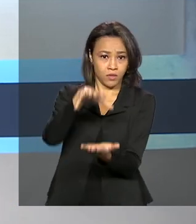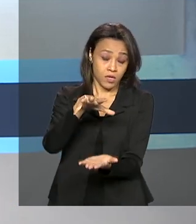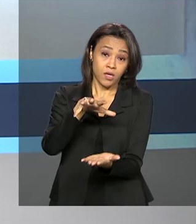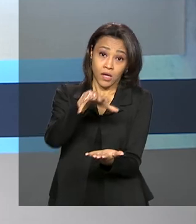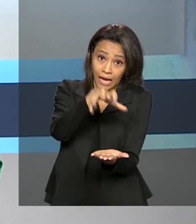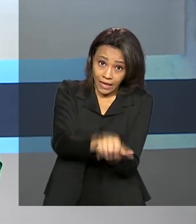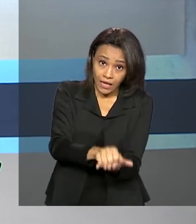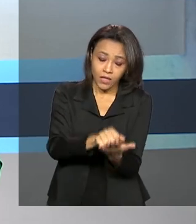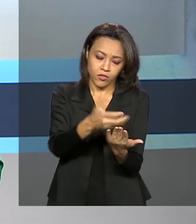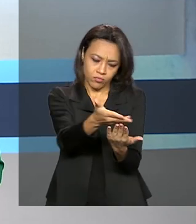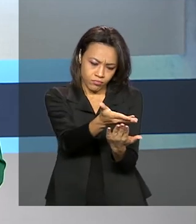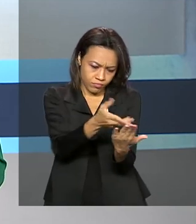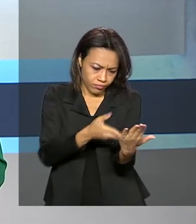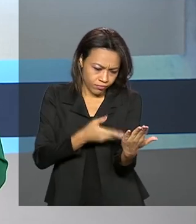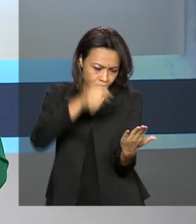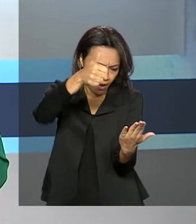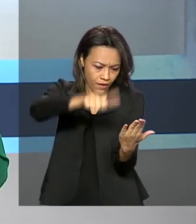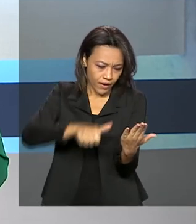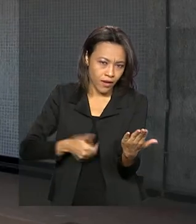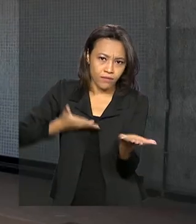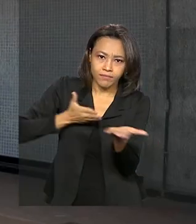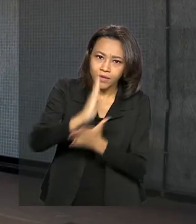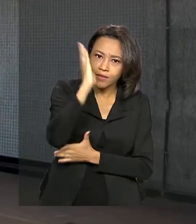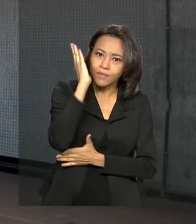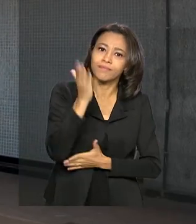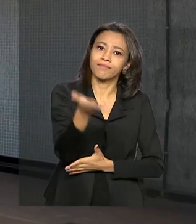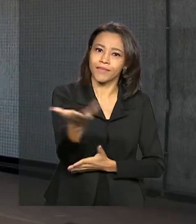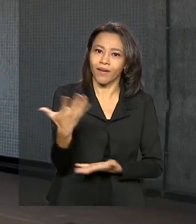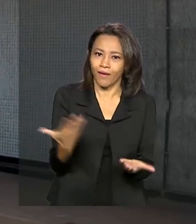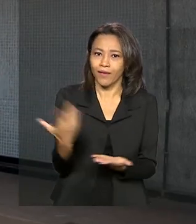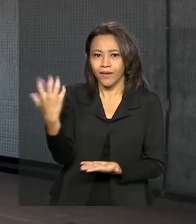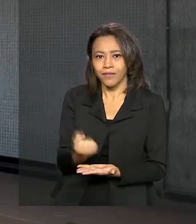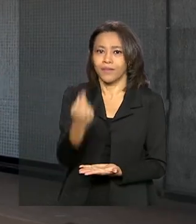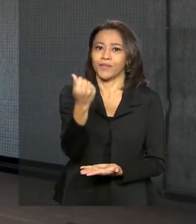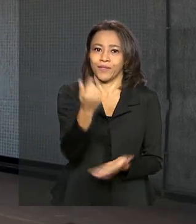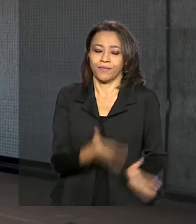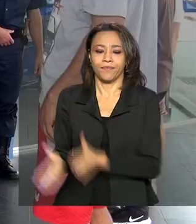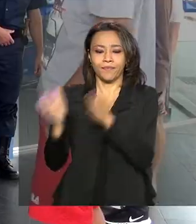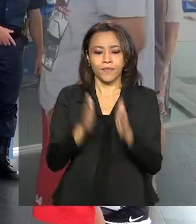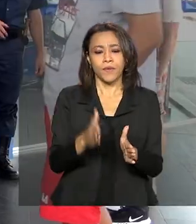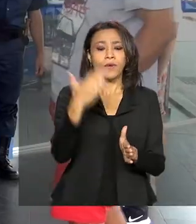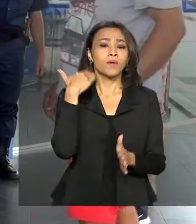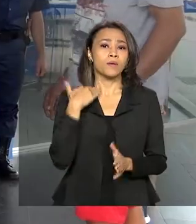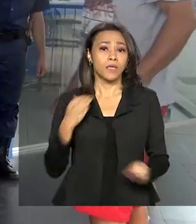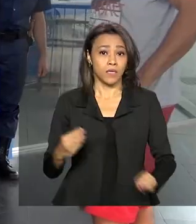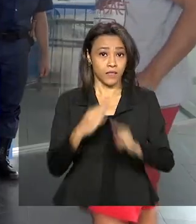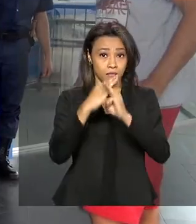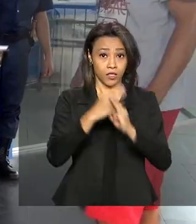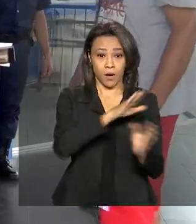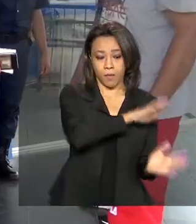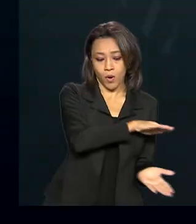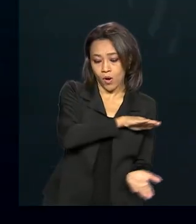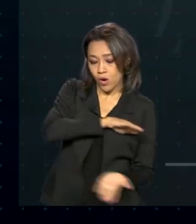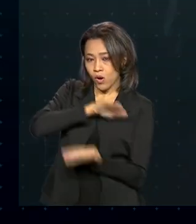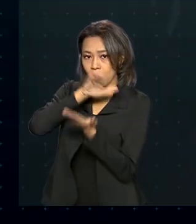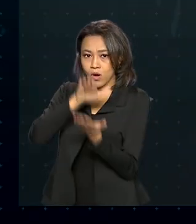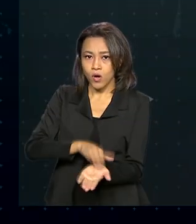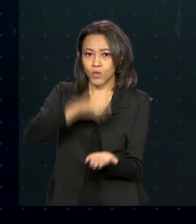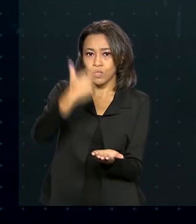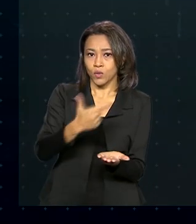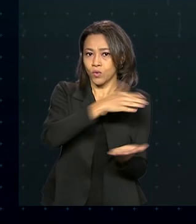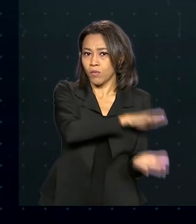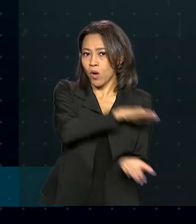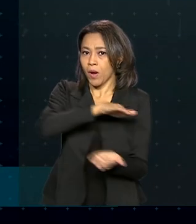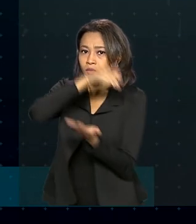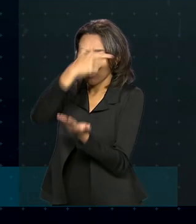analisado e aprovado. Agora a Caixa Econômica inicia um segundo ciclo. Nesta